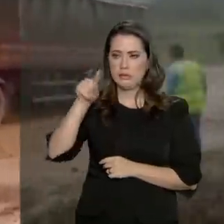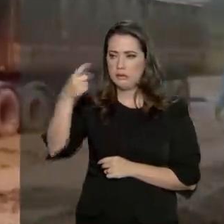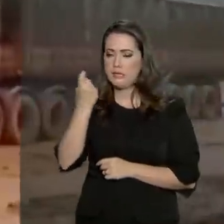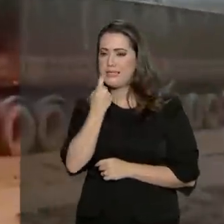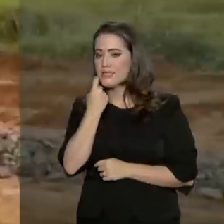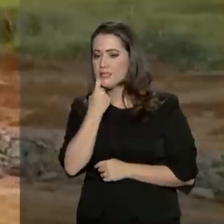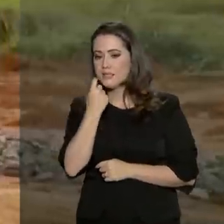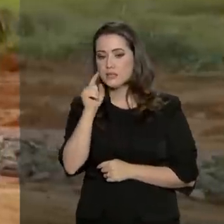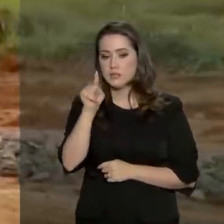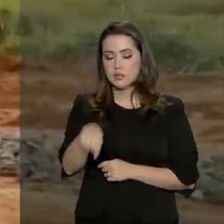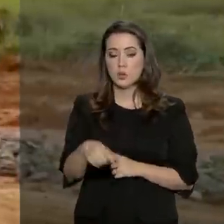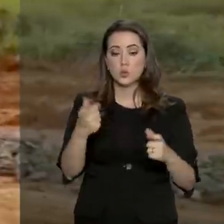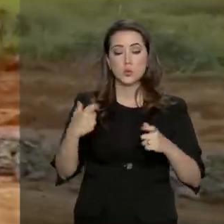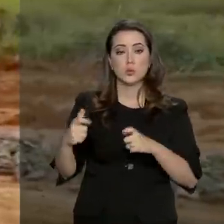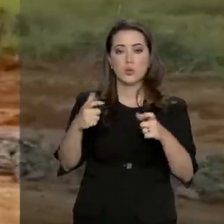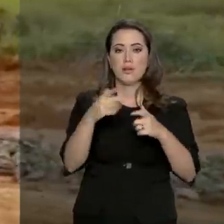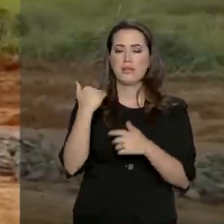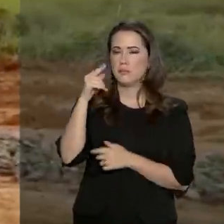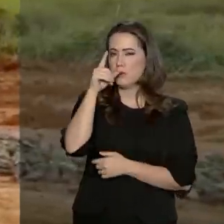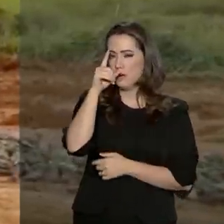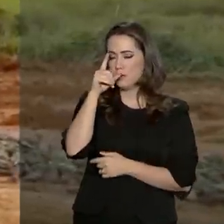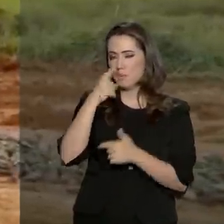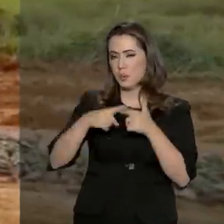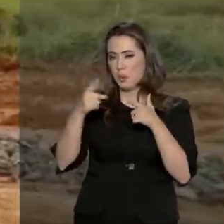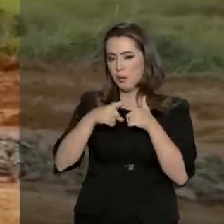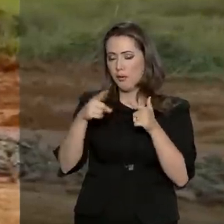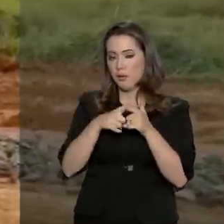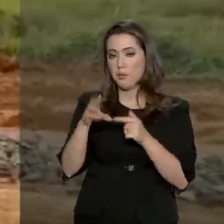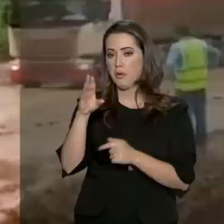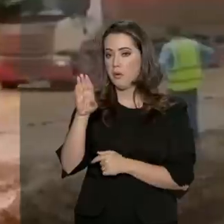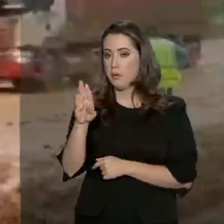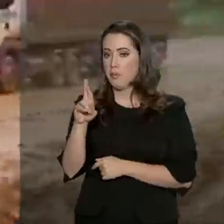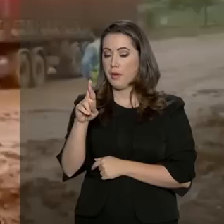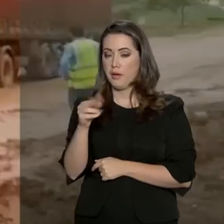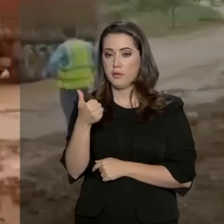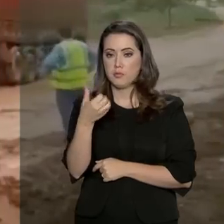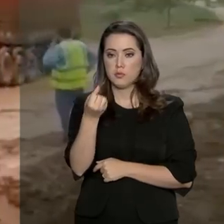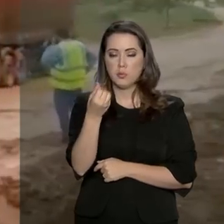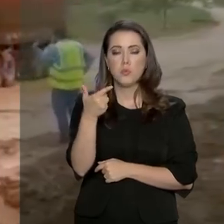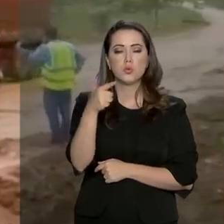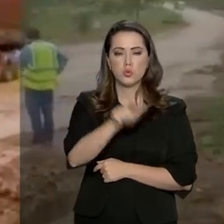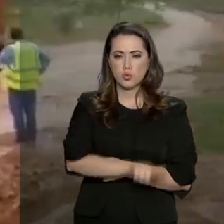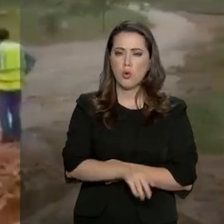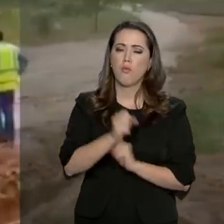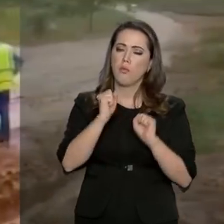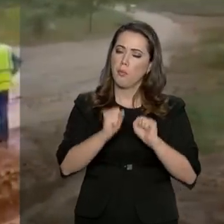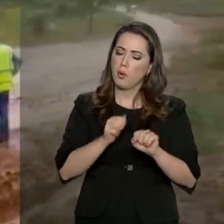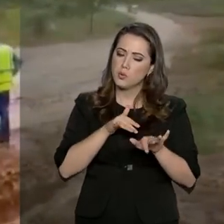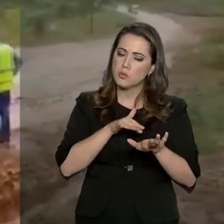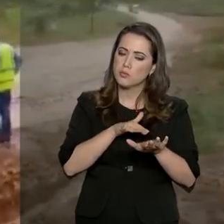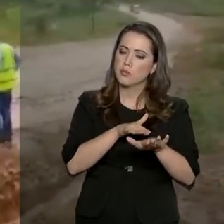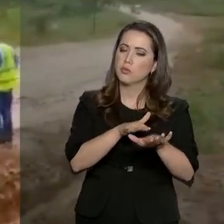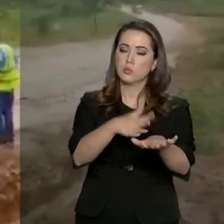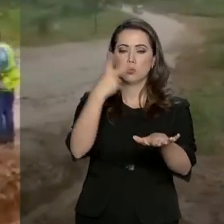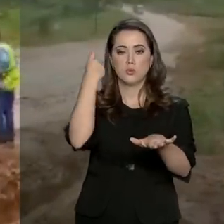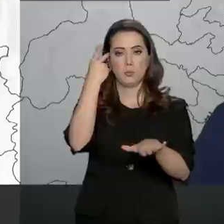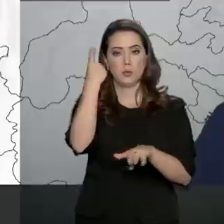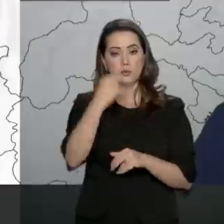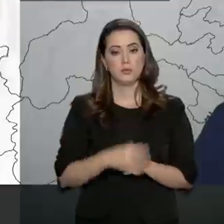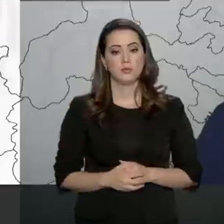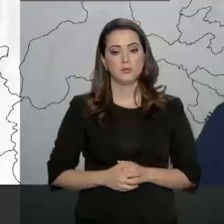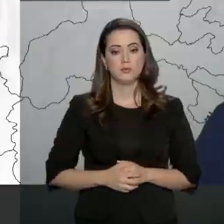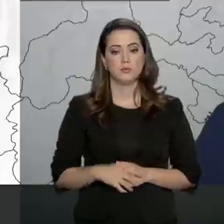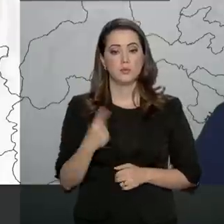sexta-feira, os trechos críticos da BR-163, no Pará, estejam recuperados e o trânsito volte a fluir.